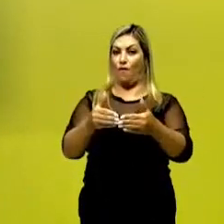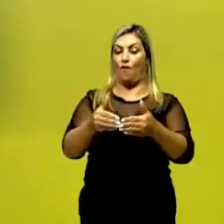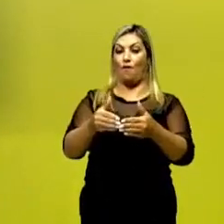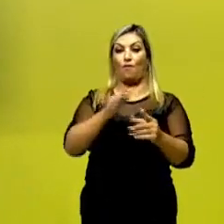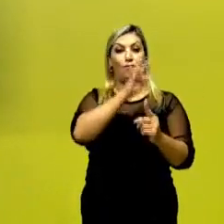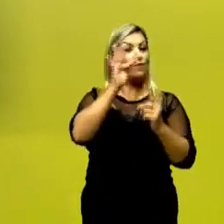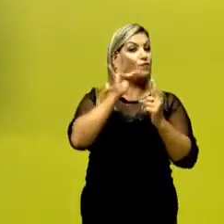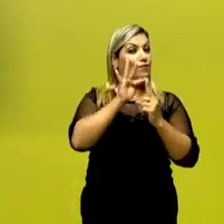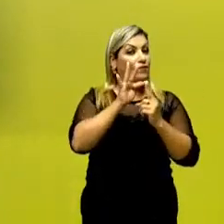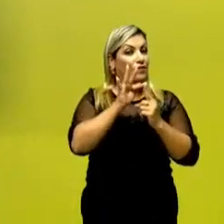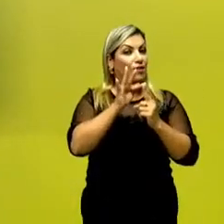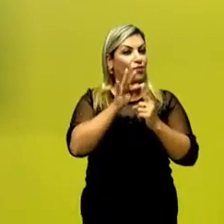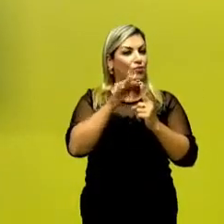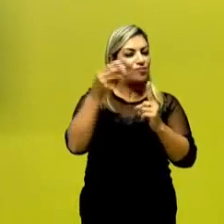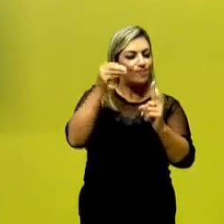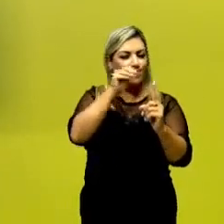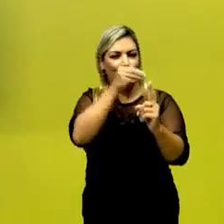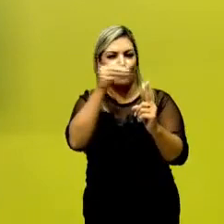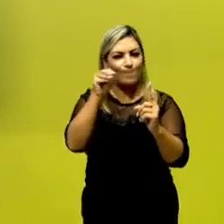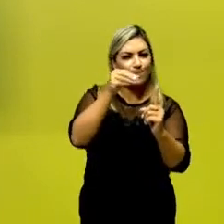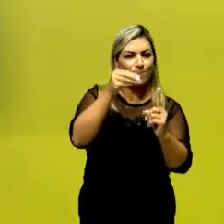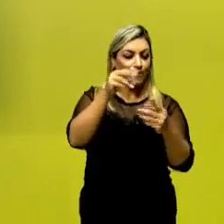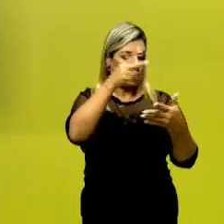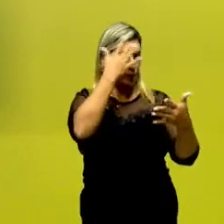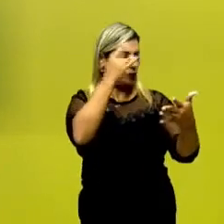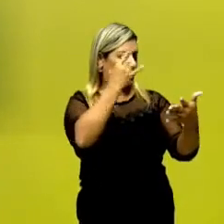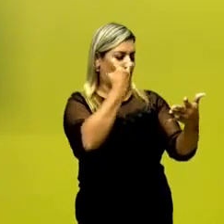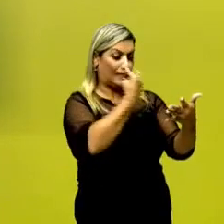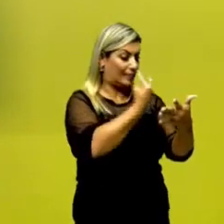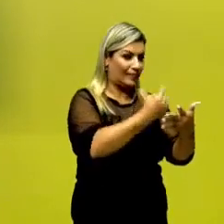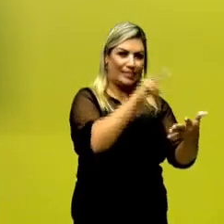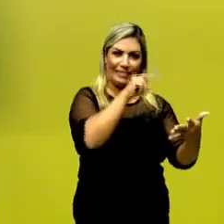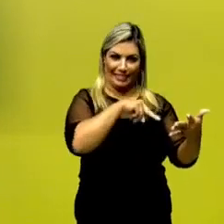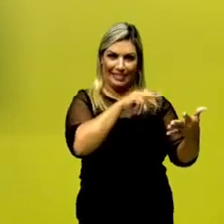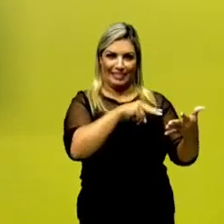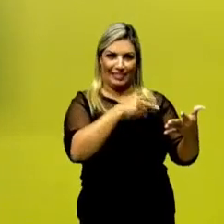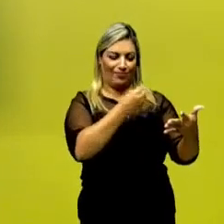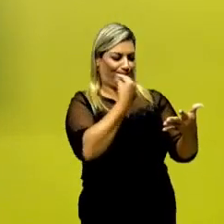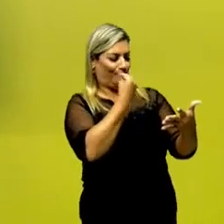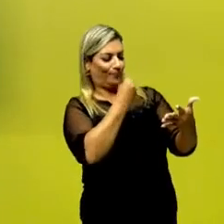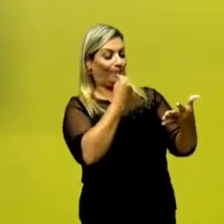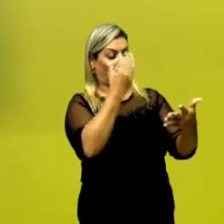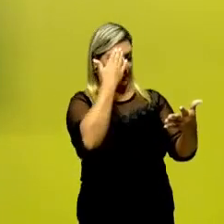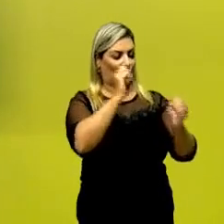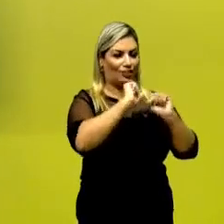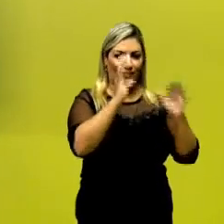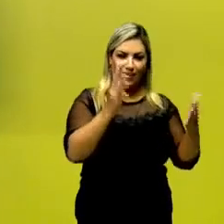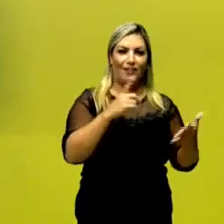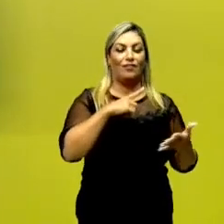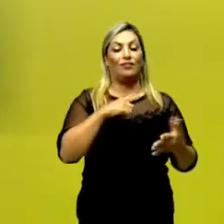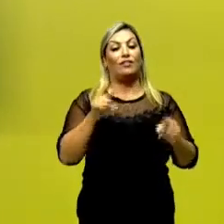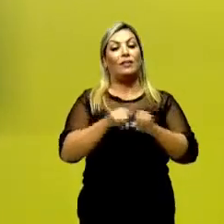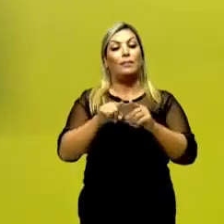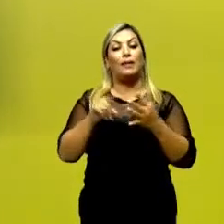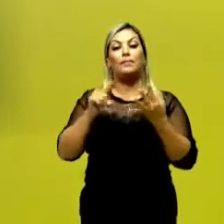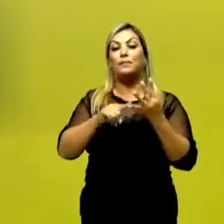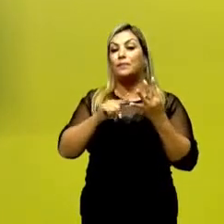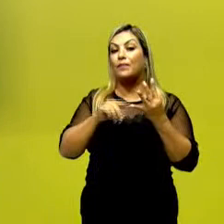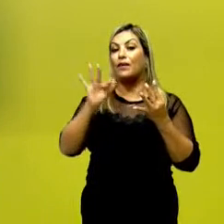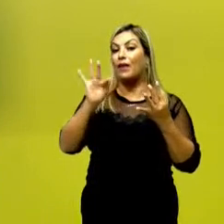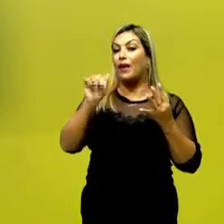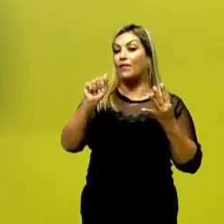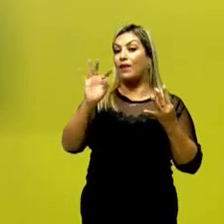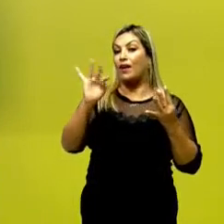tem a função de convencer o leitor, o interlocutor. Temos a fática, aquela que faz uma